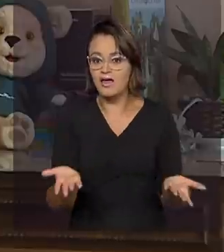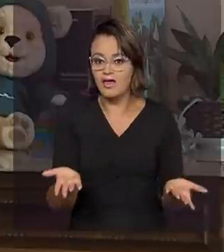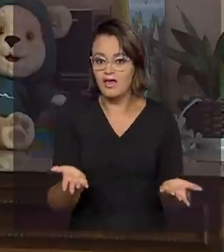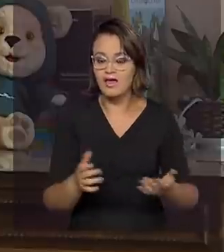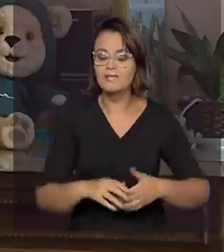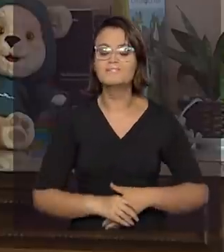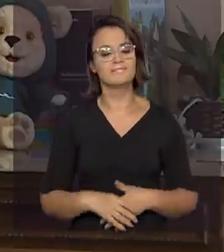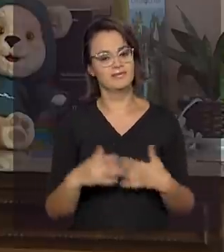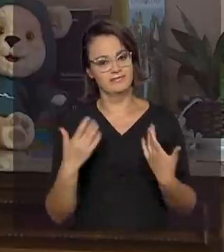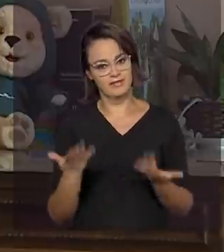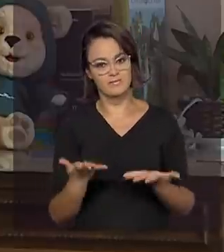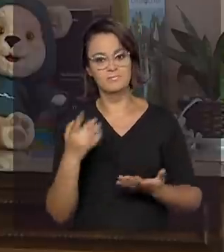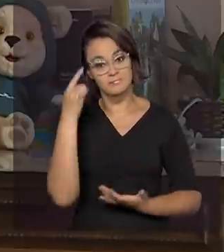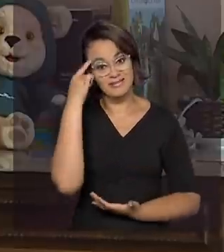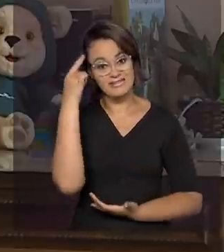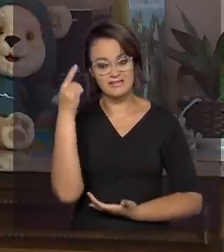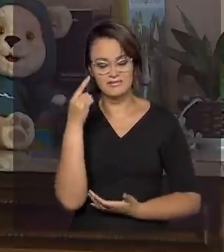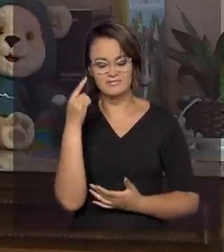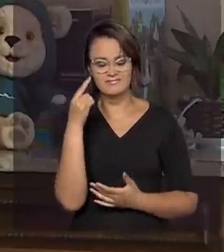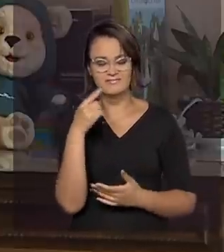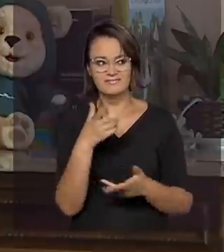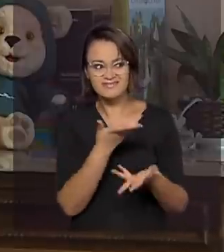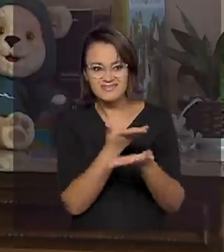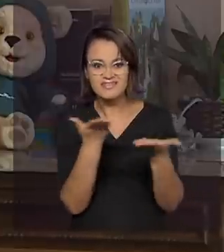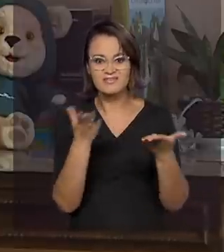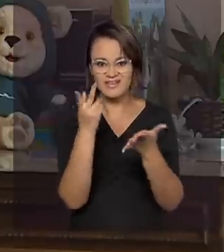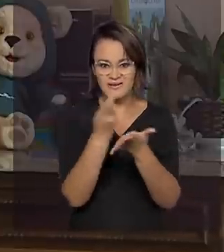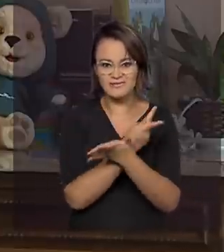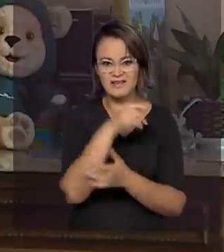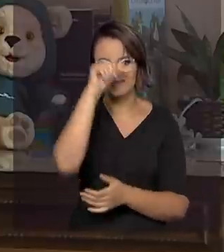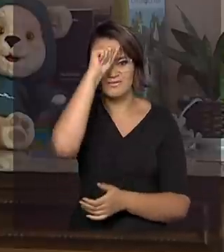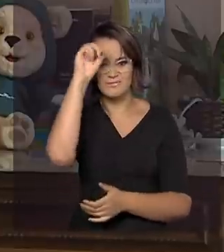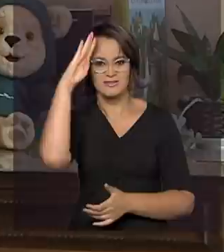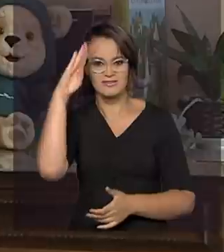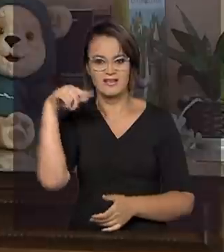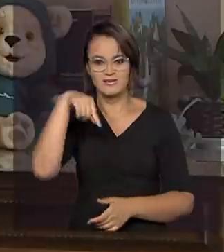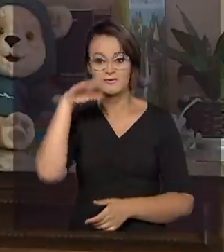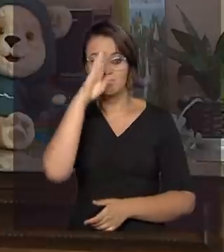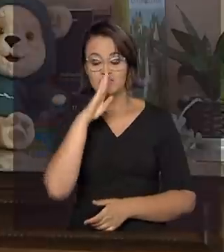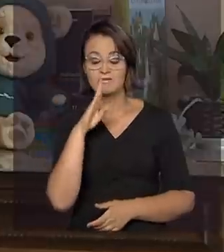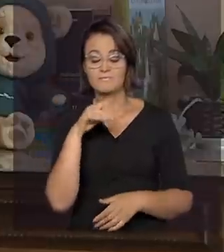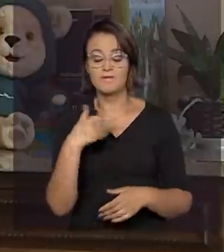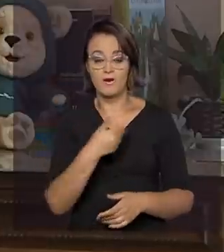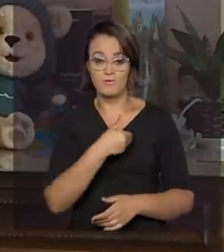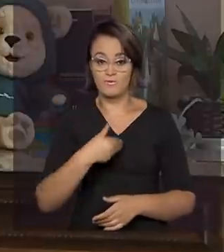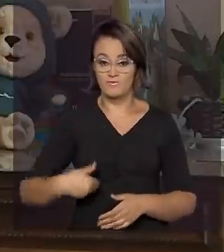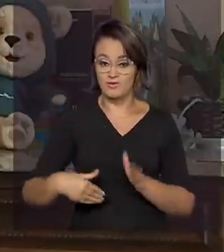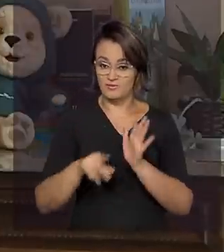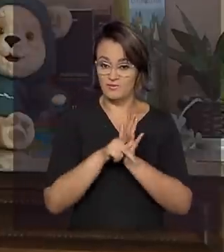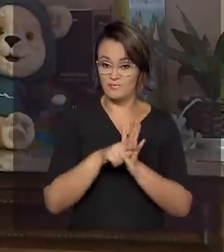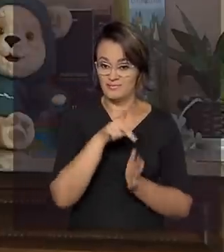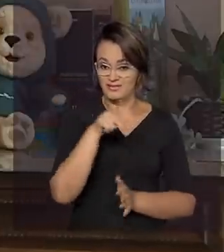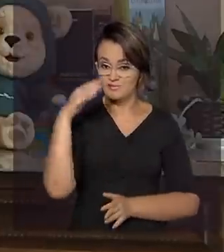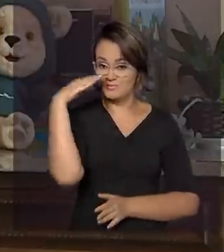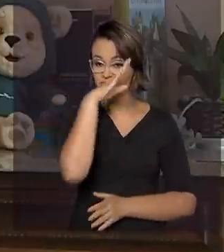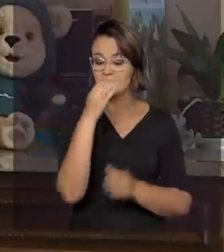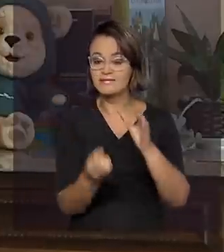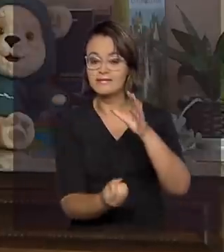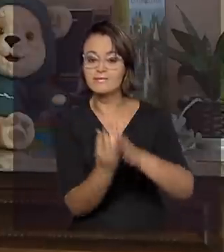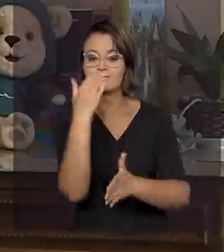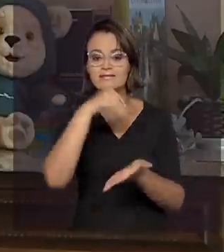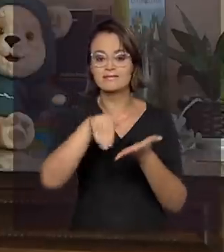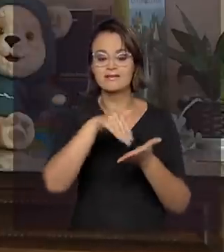Então, diante desse quadro, dessa situação da alfabetização no Brasil, o governo Bolsonaro criou a Secretaria de